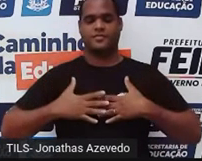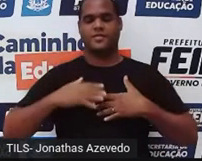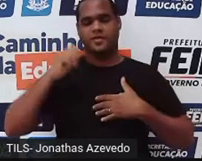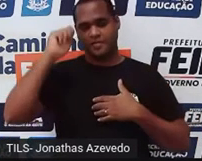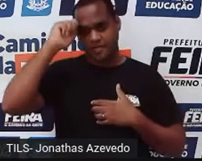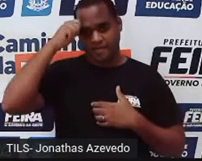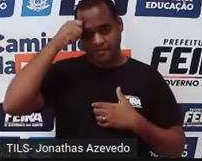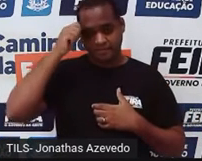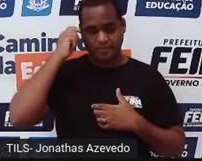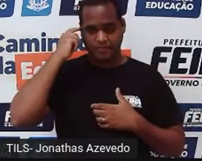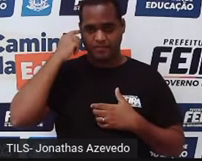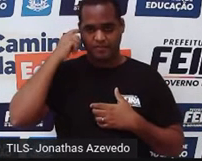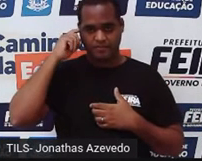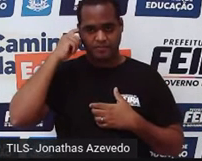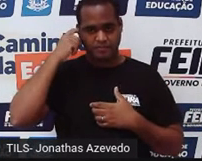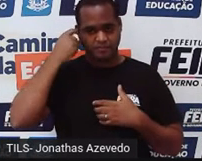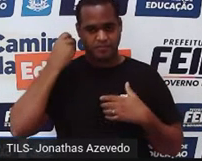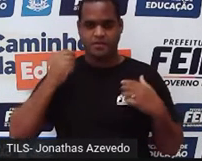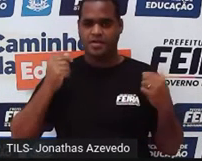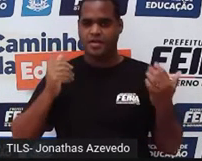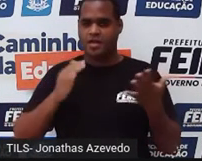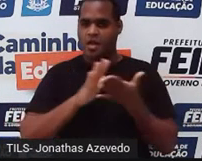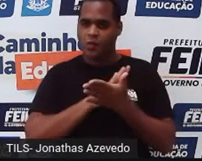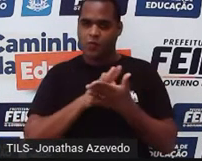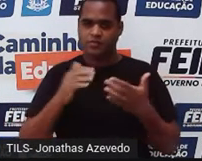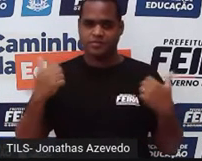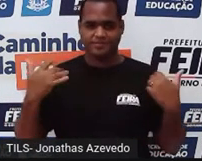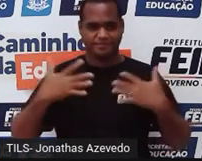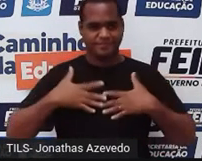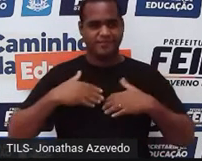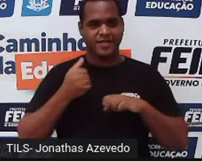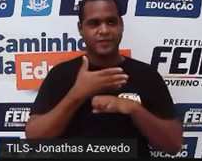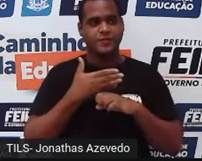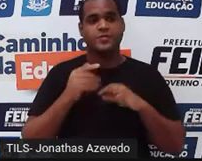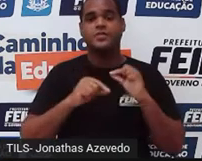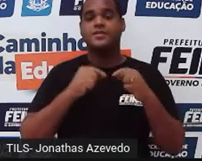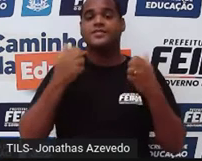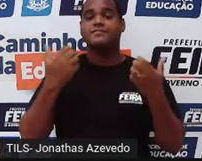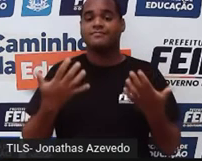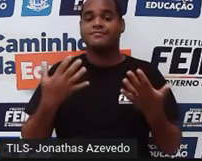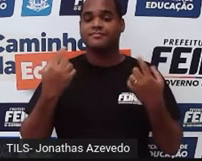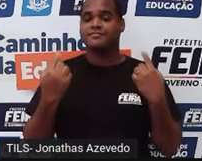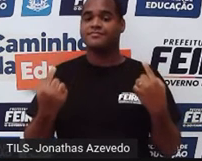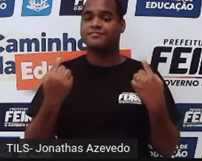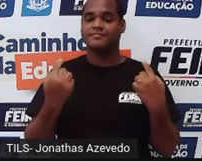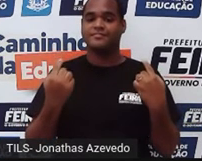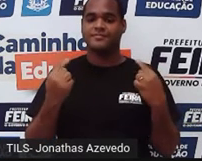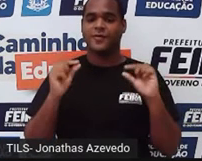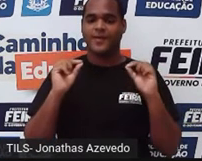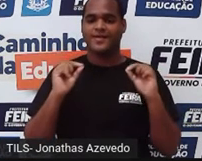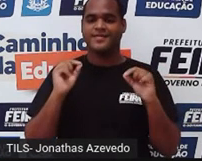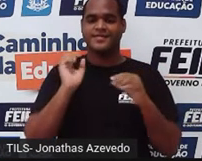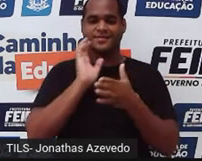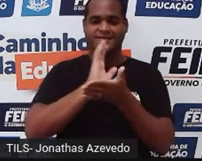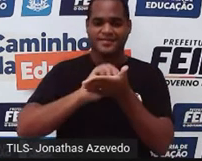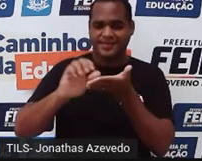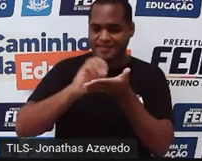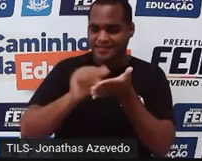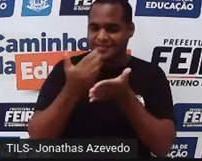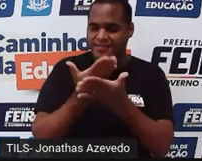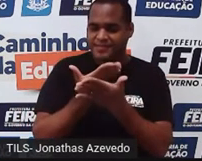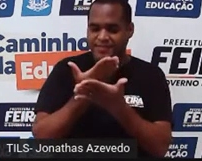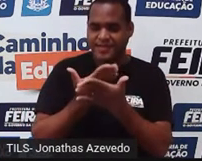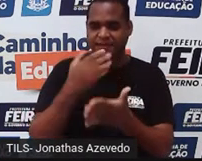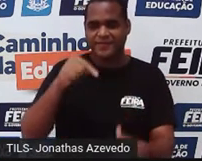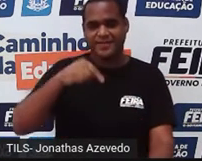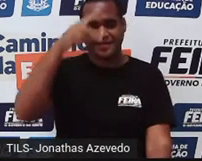com algumas estampazinhas brancas, por cima um jaleco branco, atrás de mim o cartaz da Secretaria